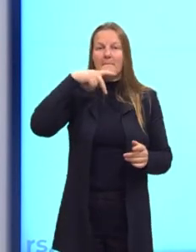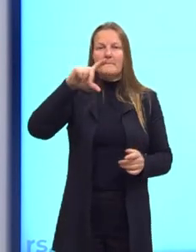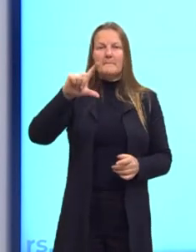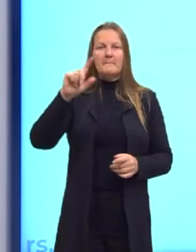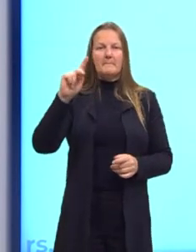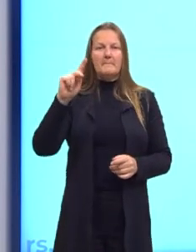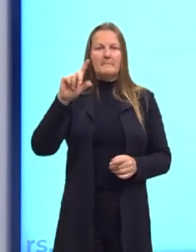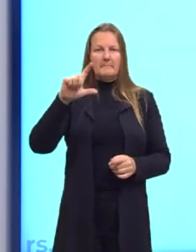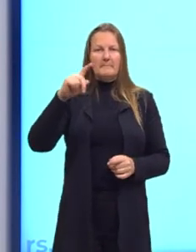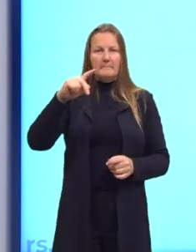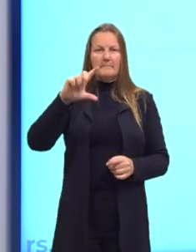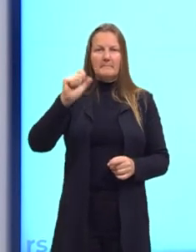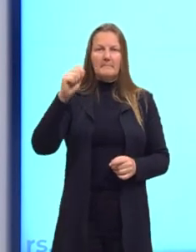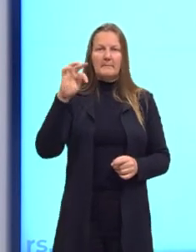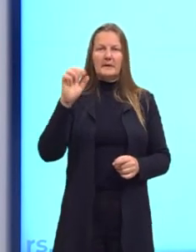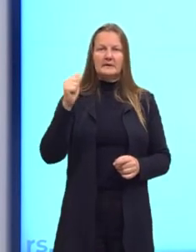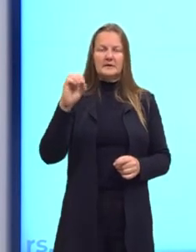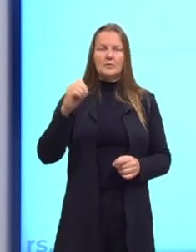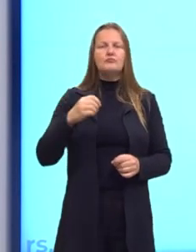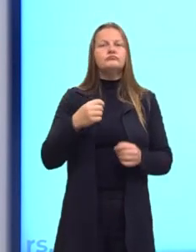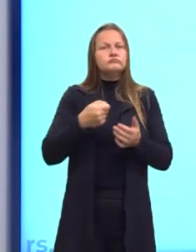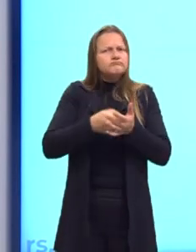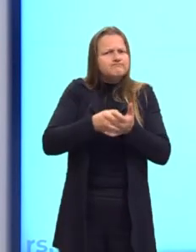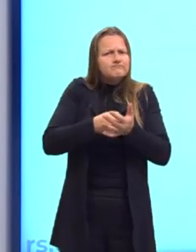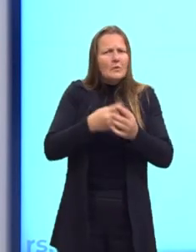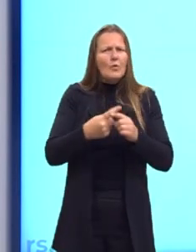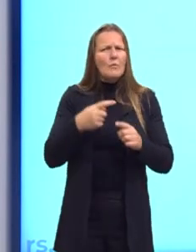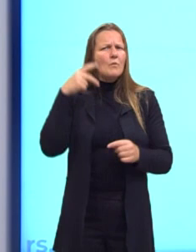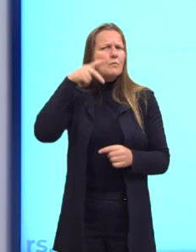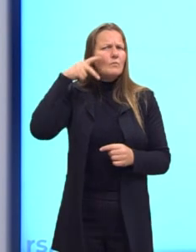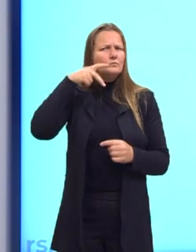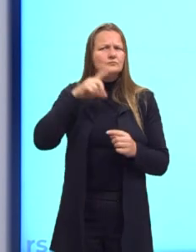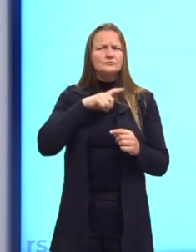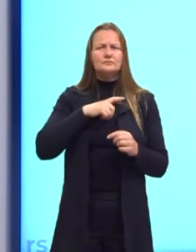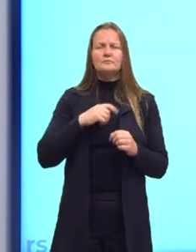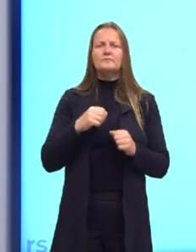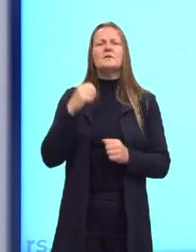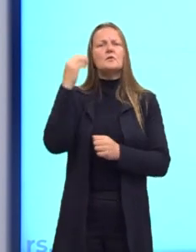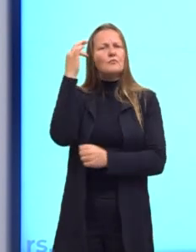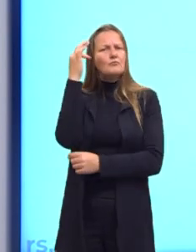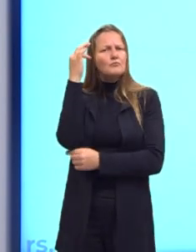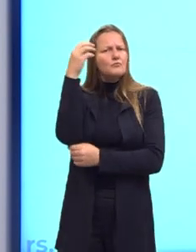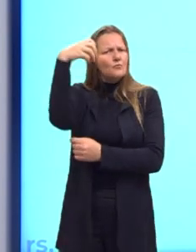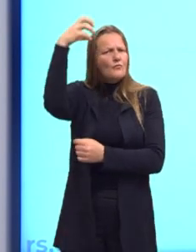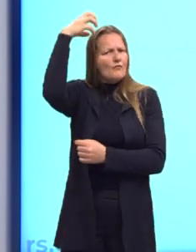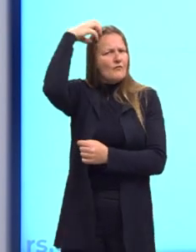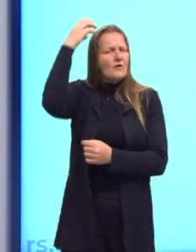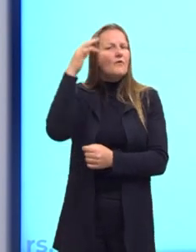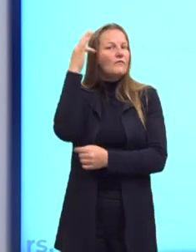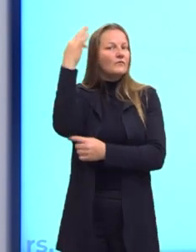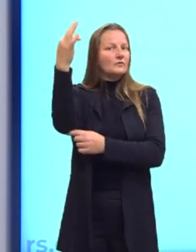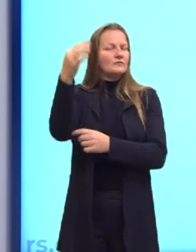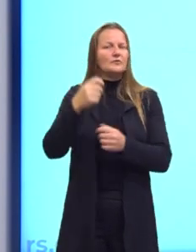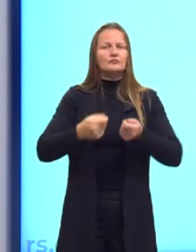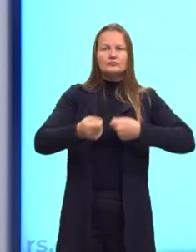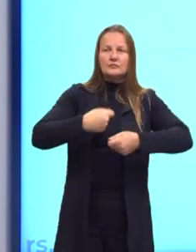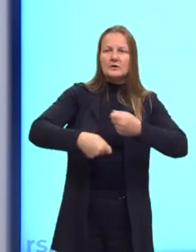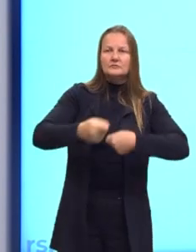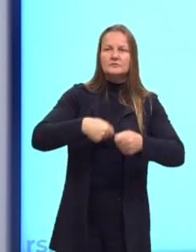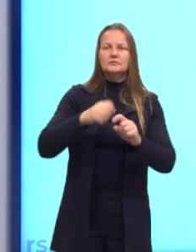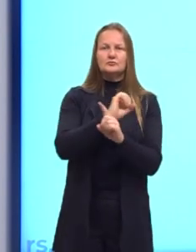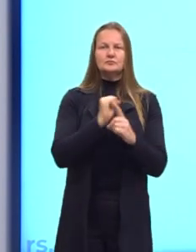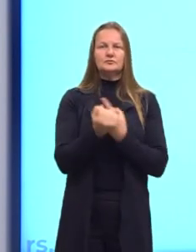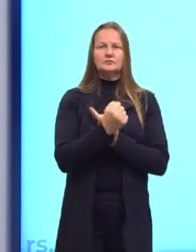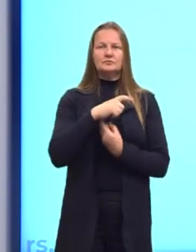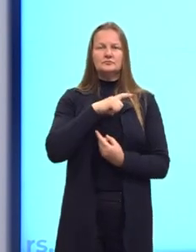nesse aspecto, Platão cobrava muito que a política, o rei filósofo, né? Os que deveriam administrar a sociedade